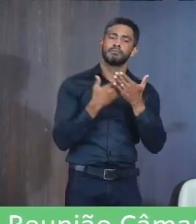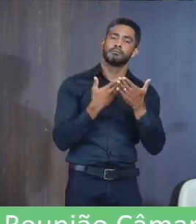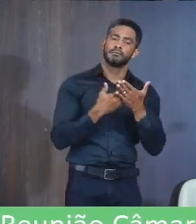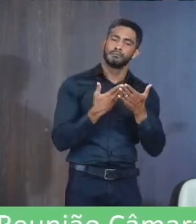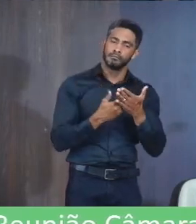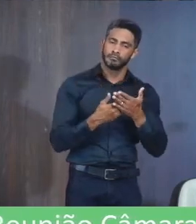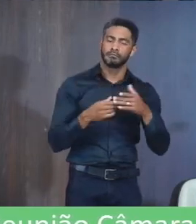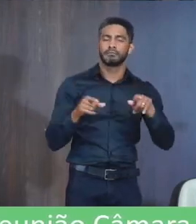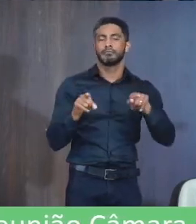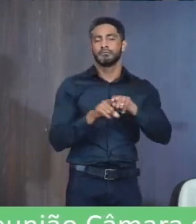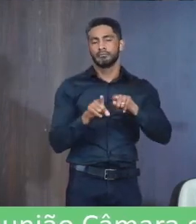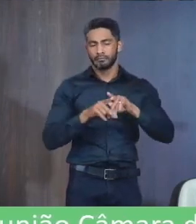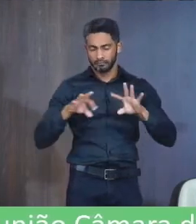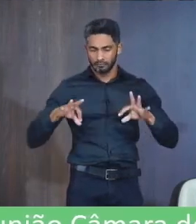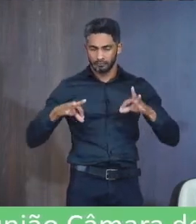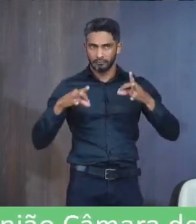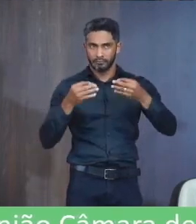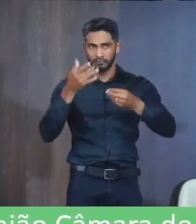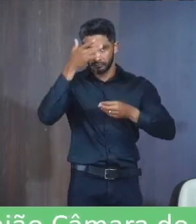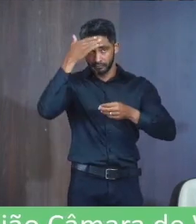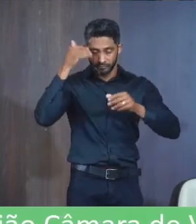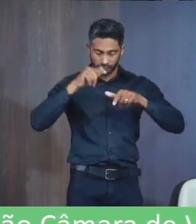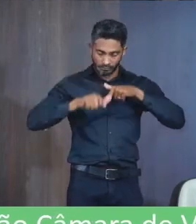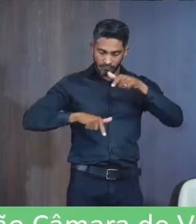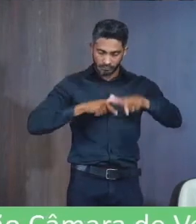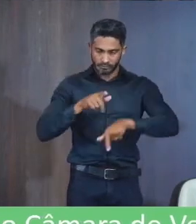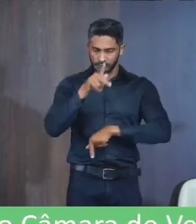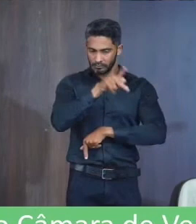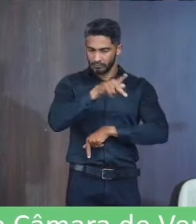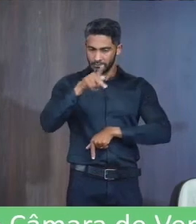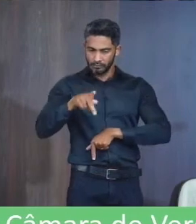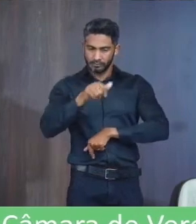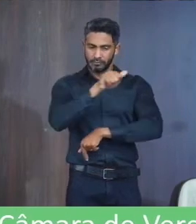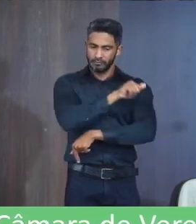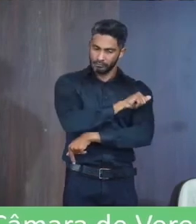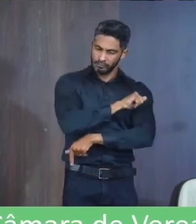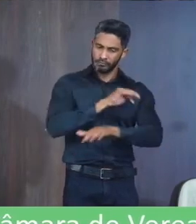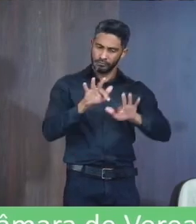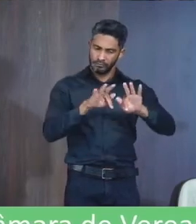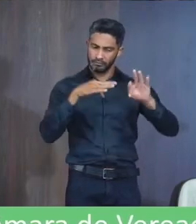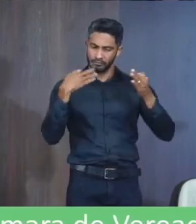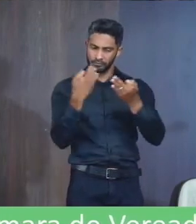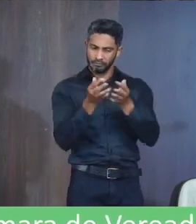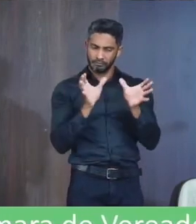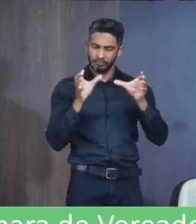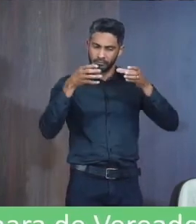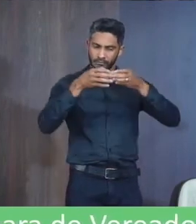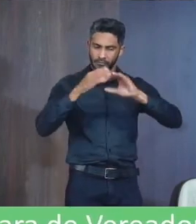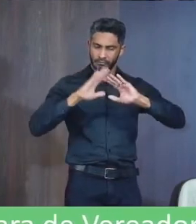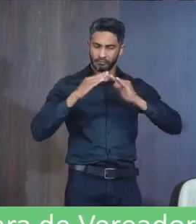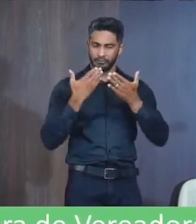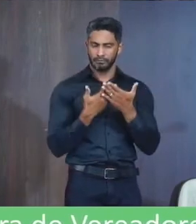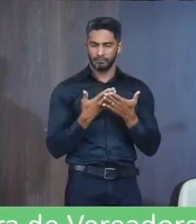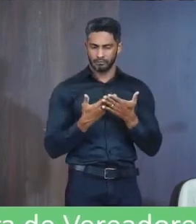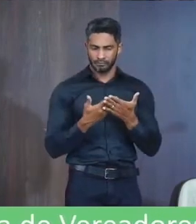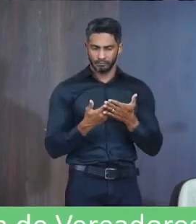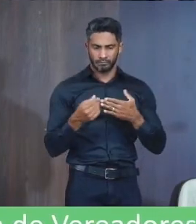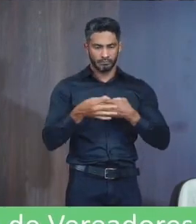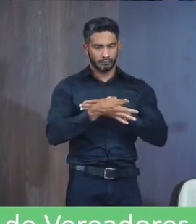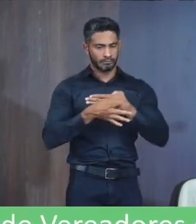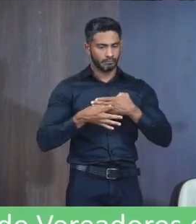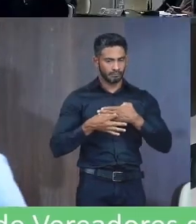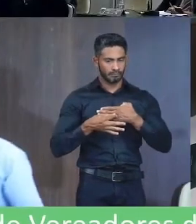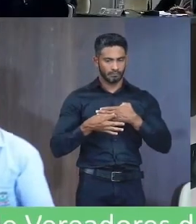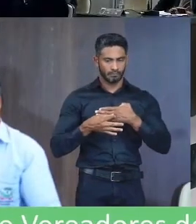Bem como Todo corpo de servidores Professores Alunos e familiares Que compõem as comunidades escolares Autoria